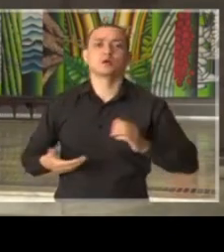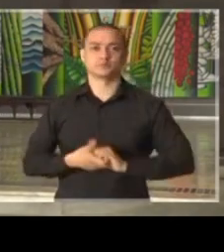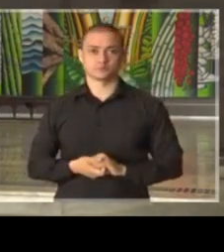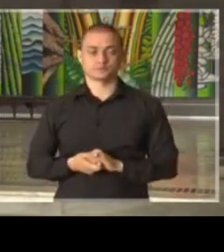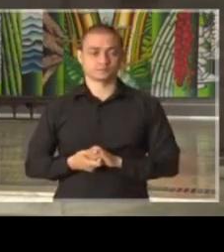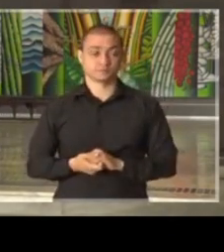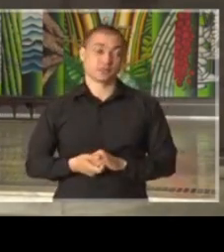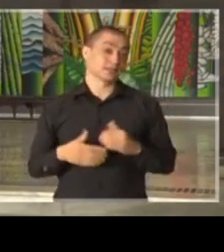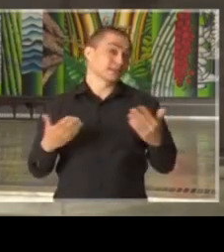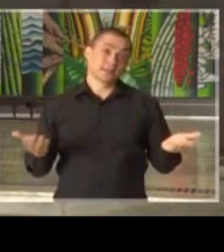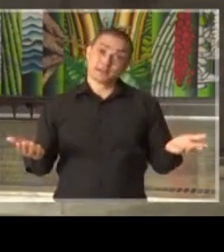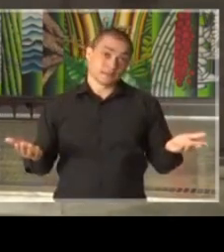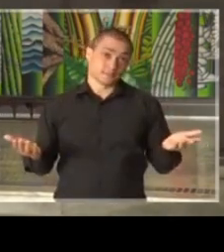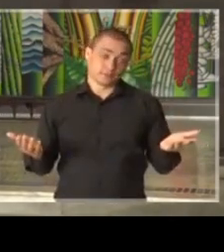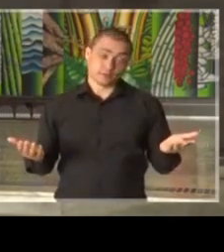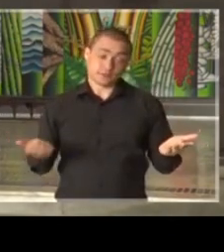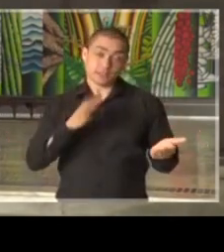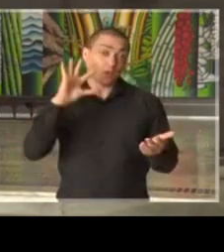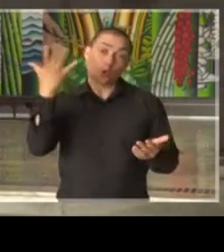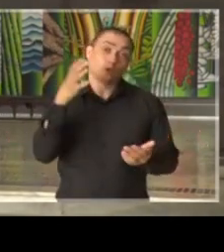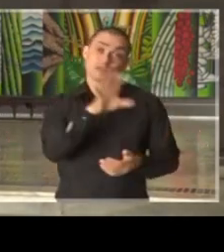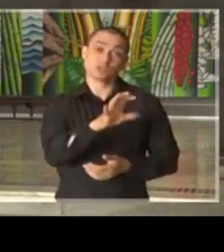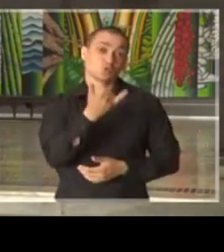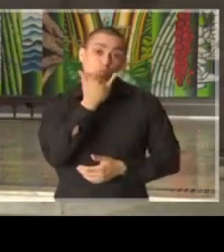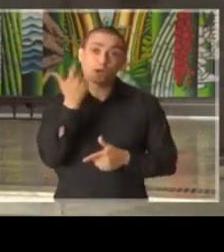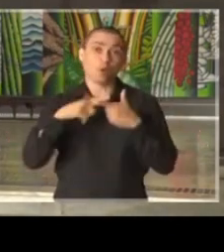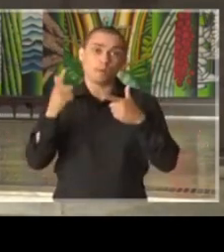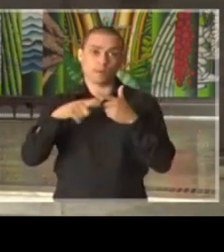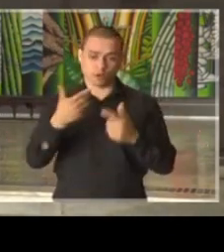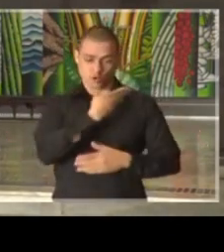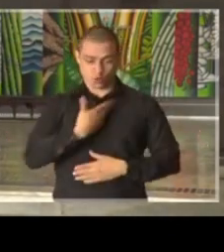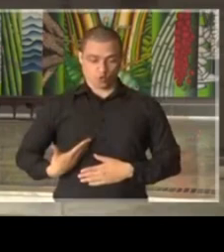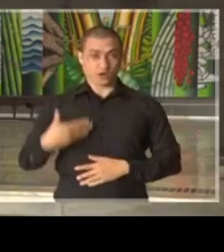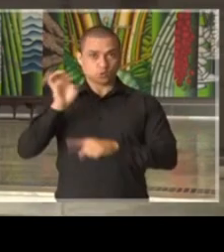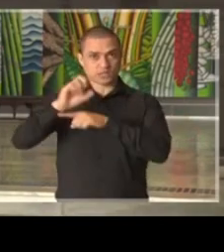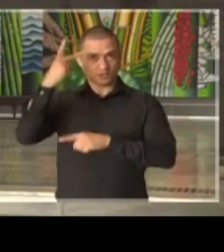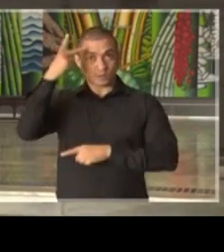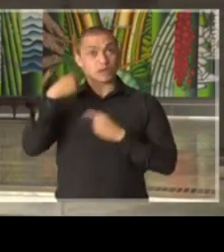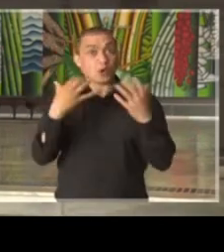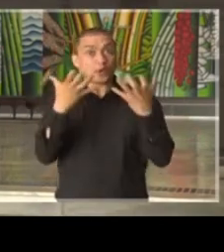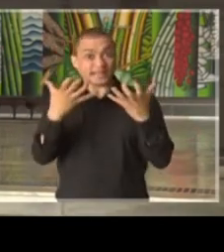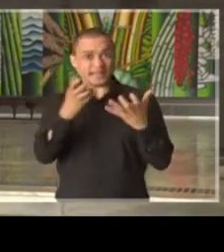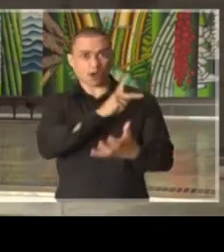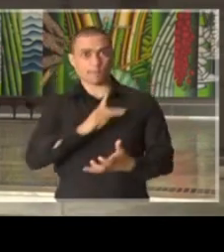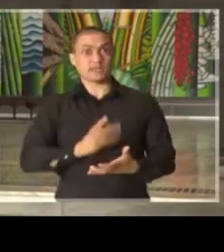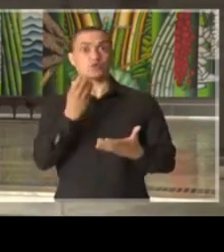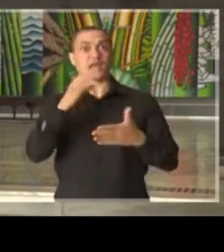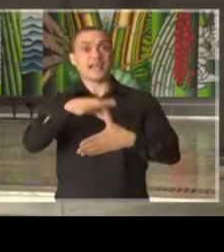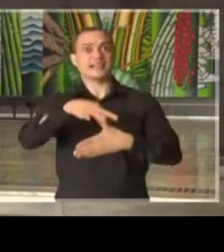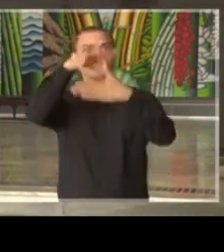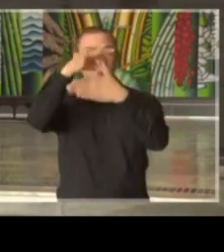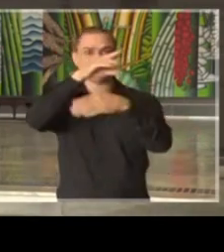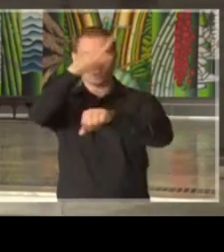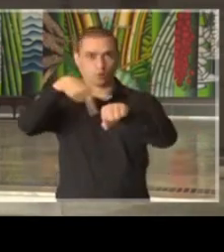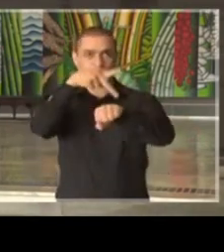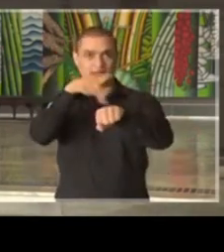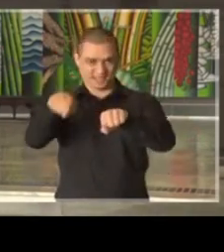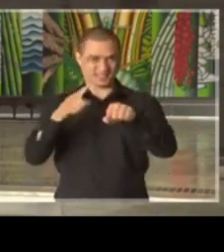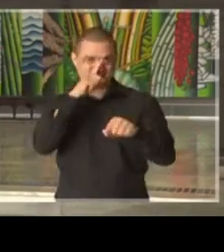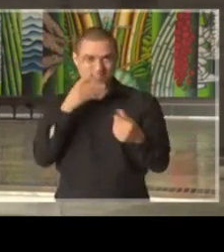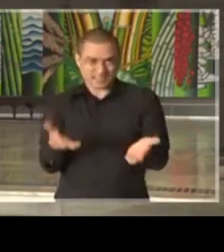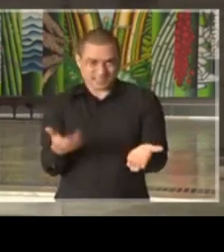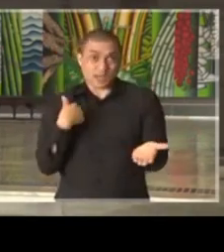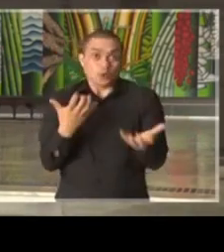Com decepção e tristeza. Como governador de estado, eu gostaria de ter um presidente que liderasse o país numa crise como essa,